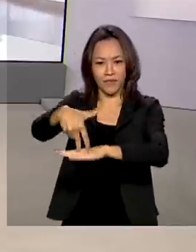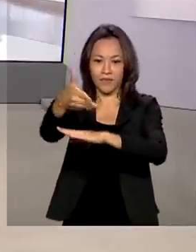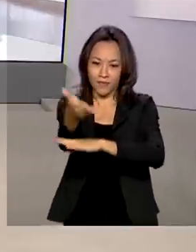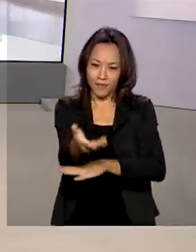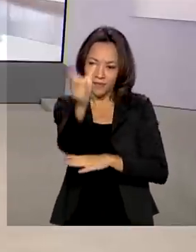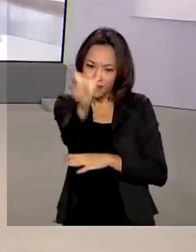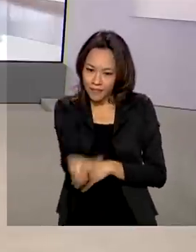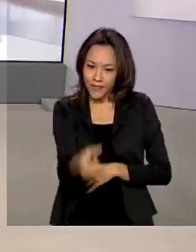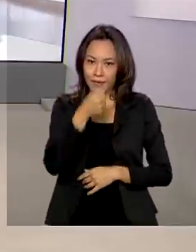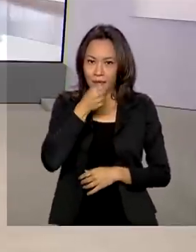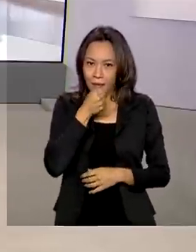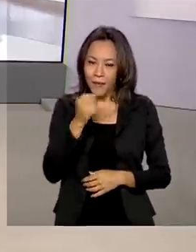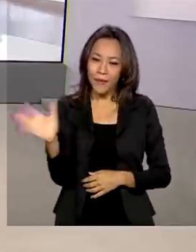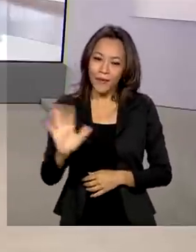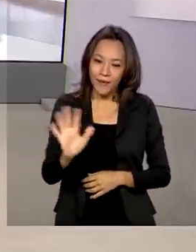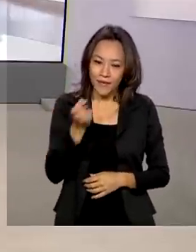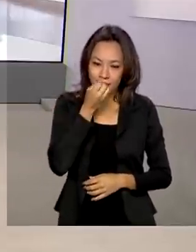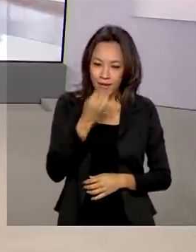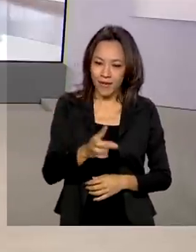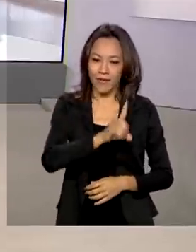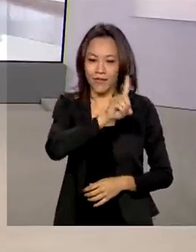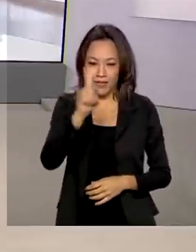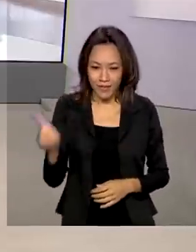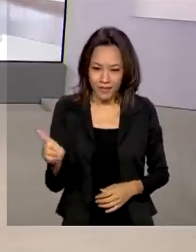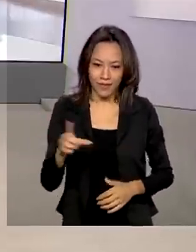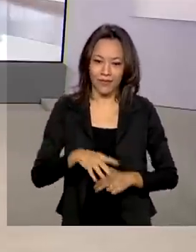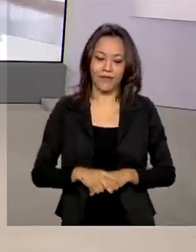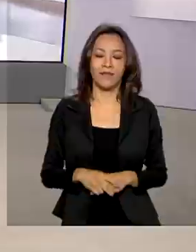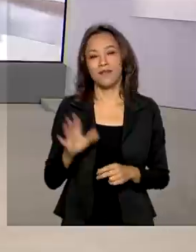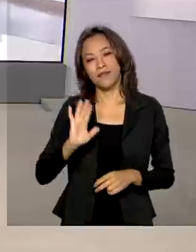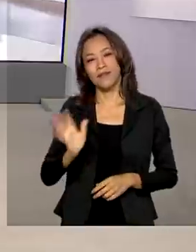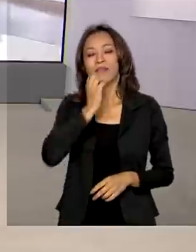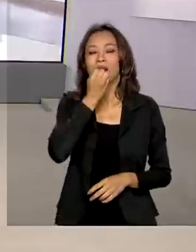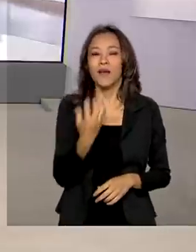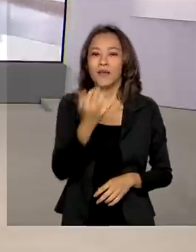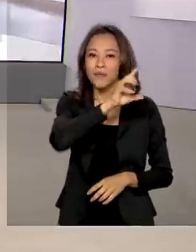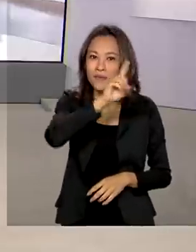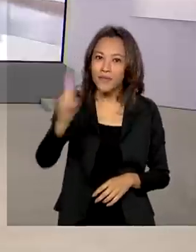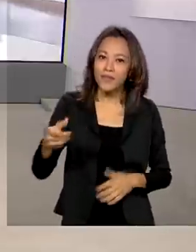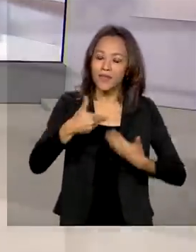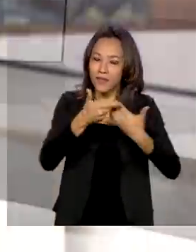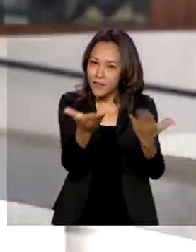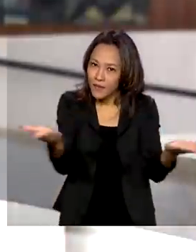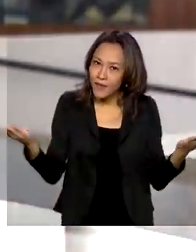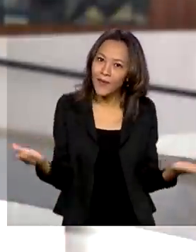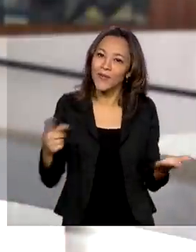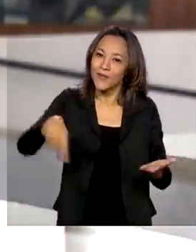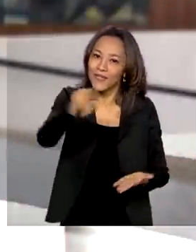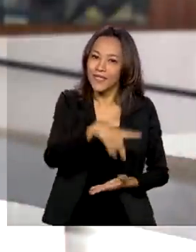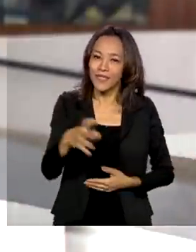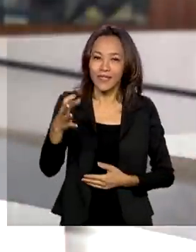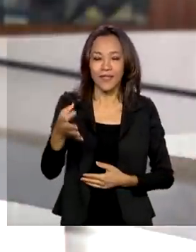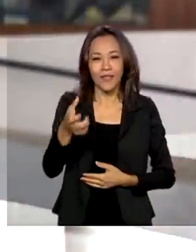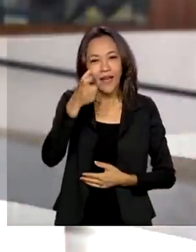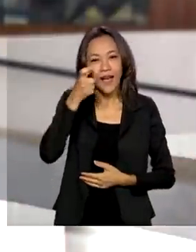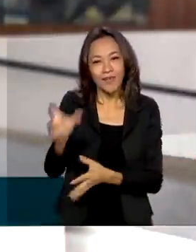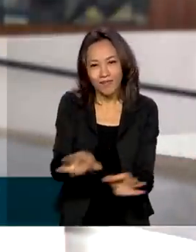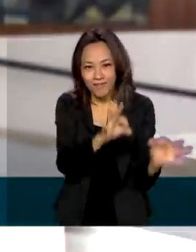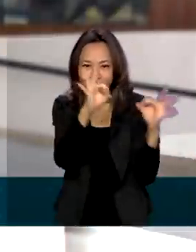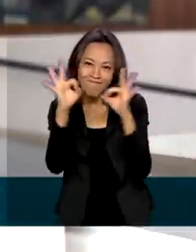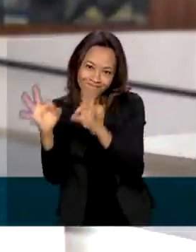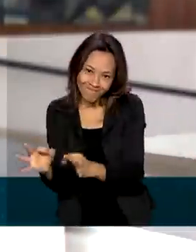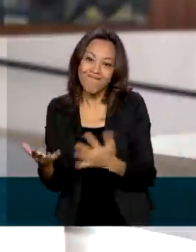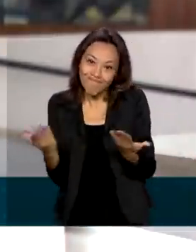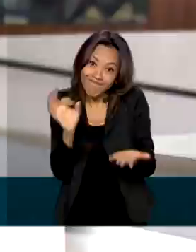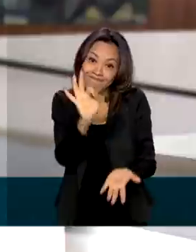Gabriela Noronha. Oi, Gabi, bom dia. Olá, Renata. Bom dia. Um bom dia a todos que nos assistem. É isso mesmo.